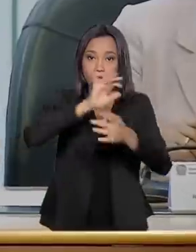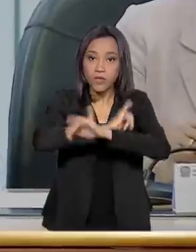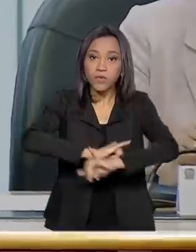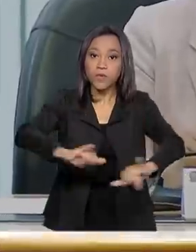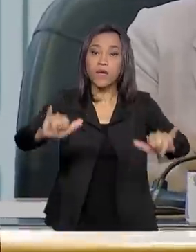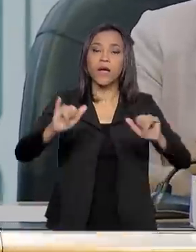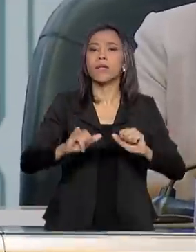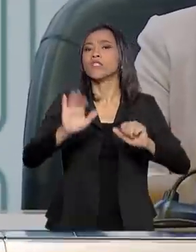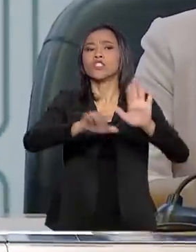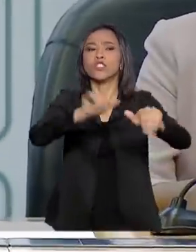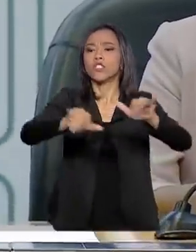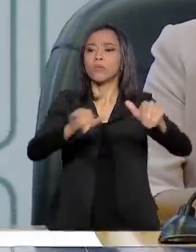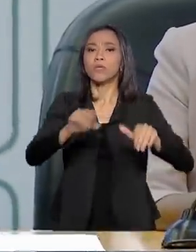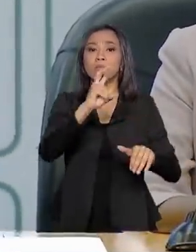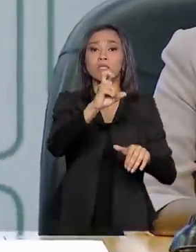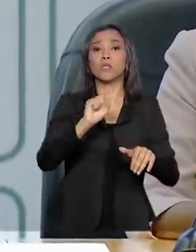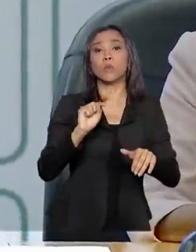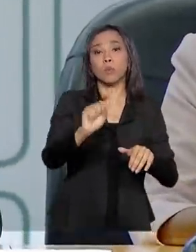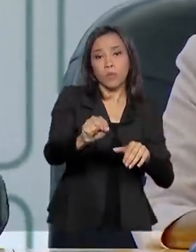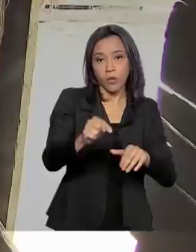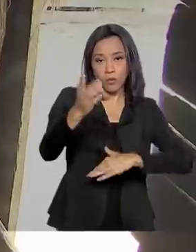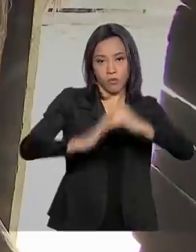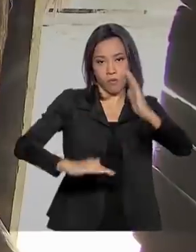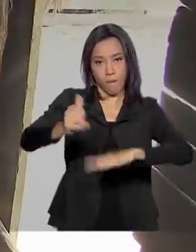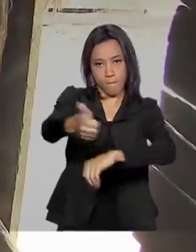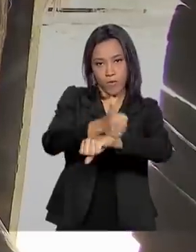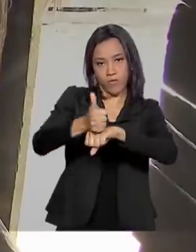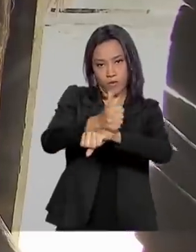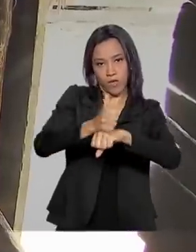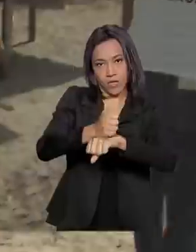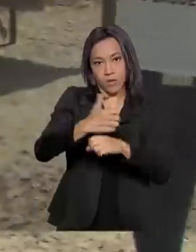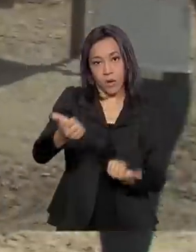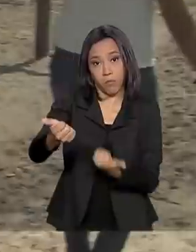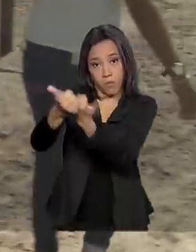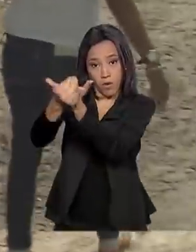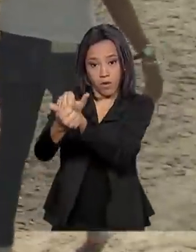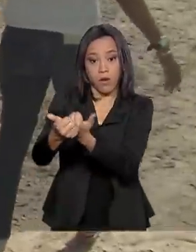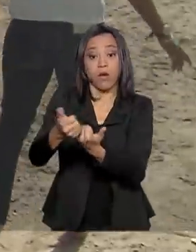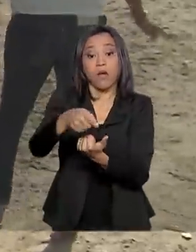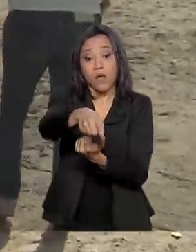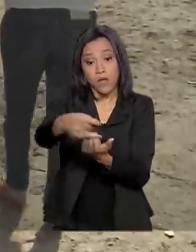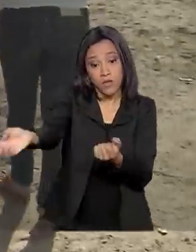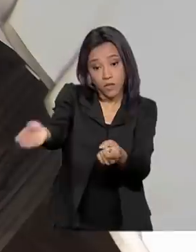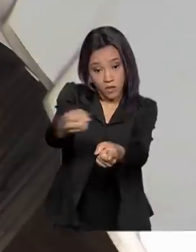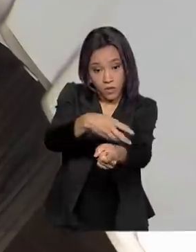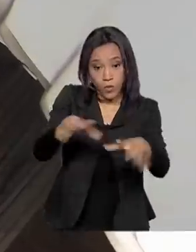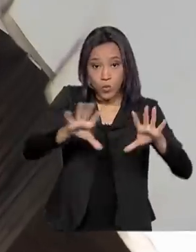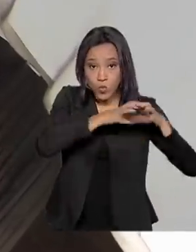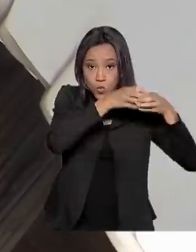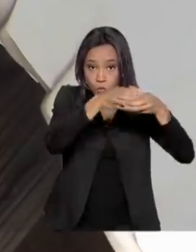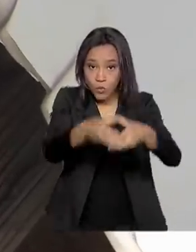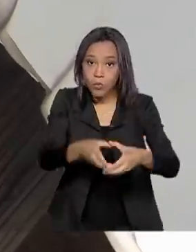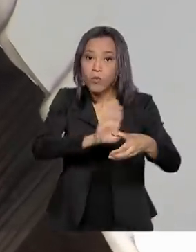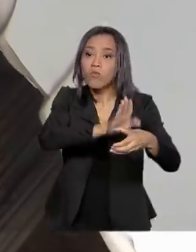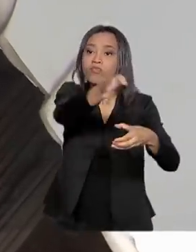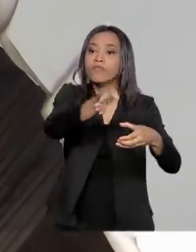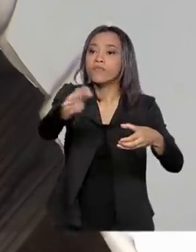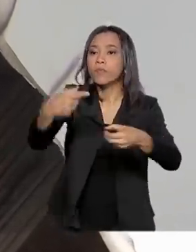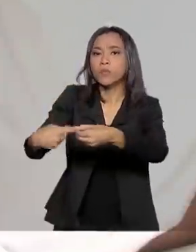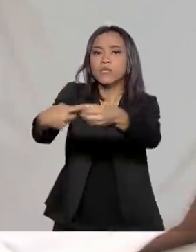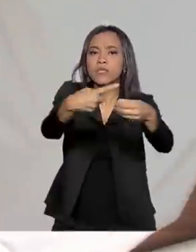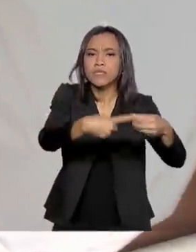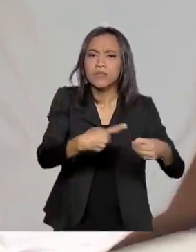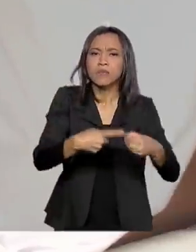de 5 mil profissionais pelo programa Mais Médicos. A ideia é que o novo grupo atue nos municípios de maior vulnerabilidade